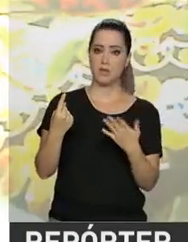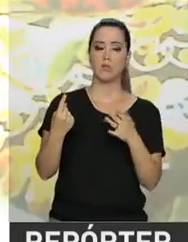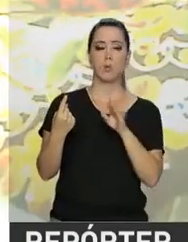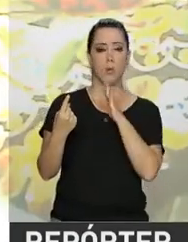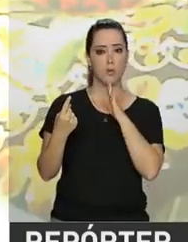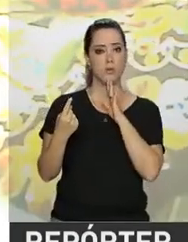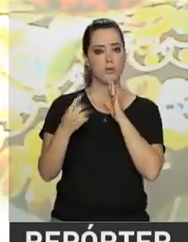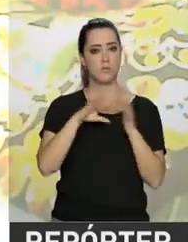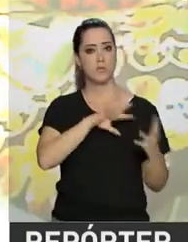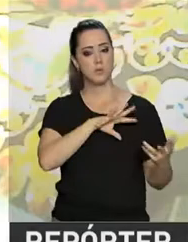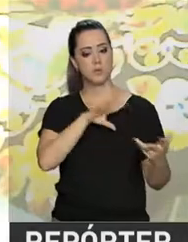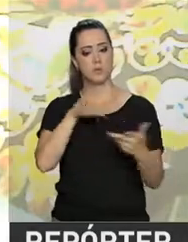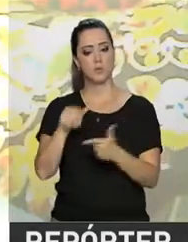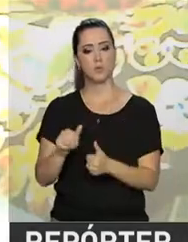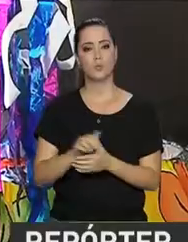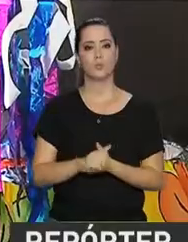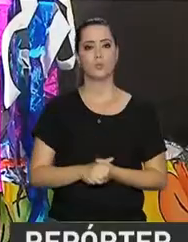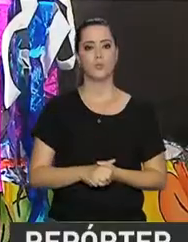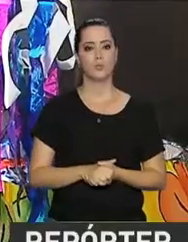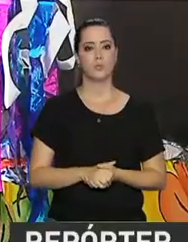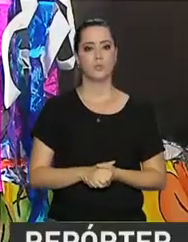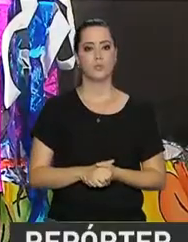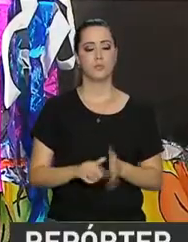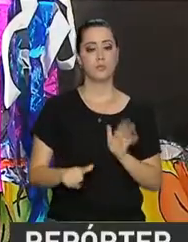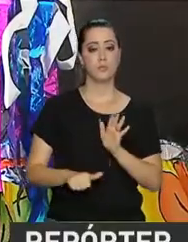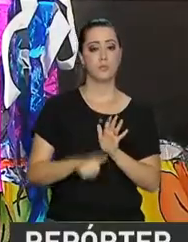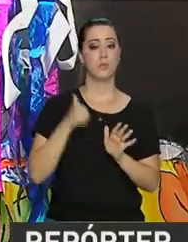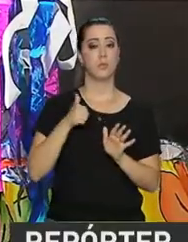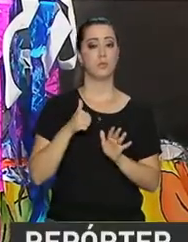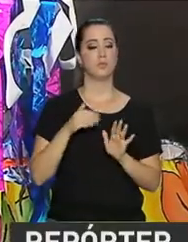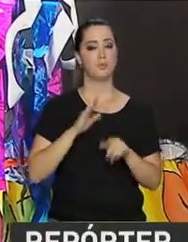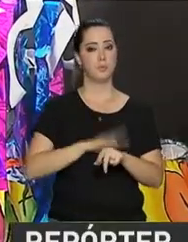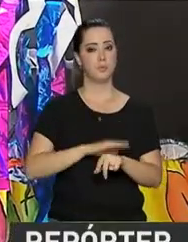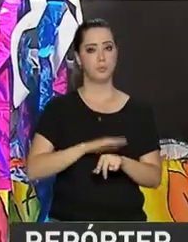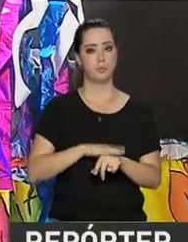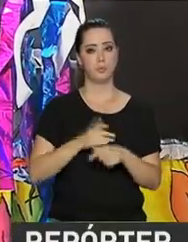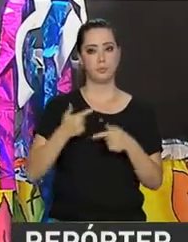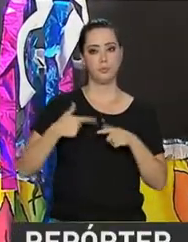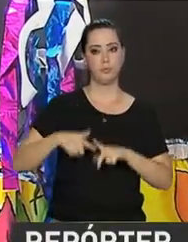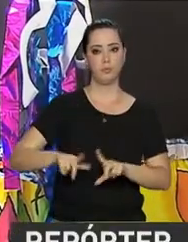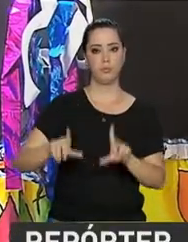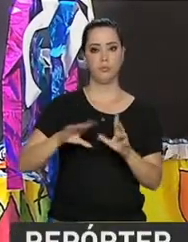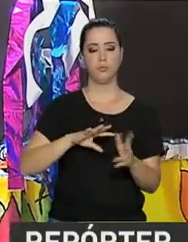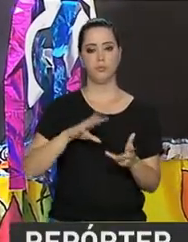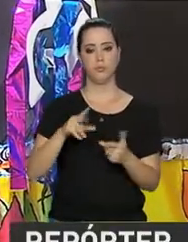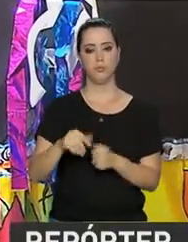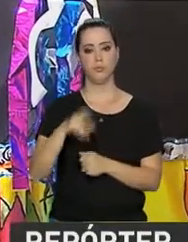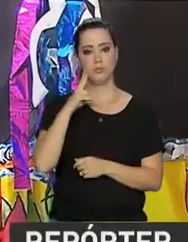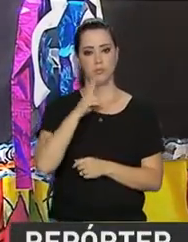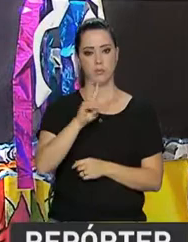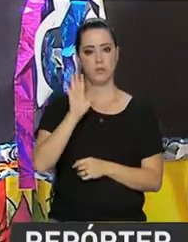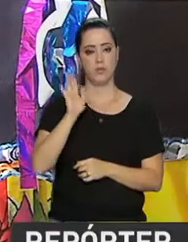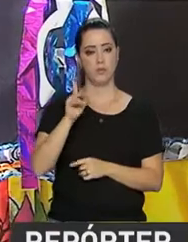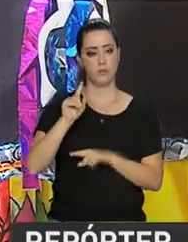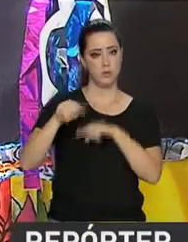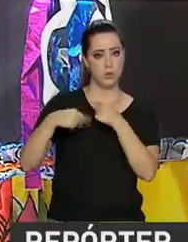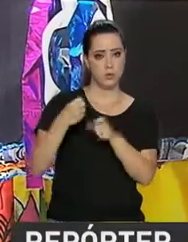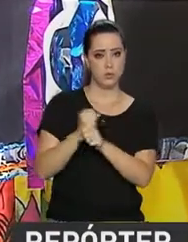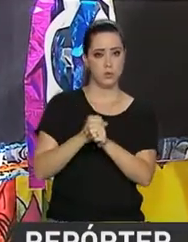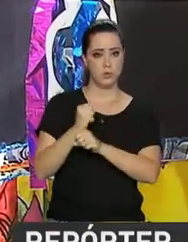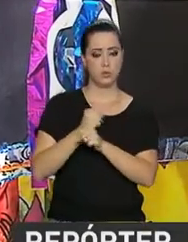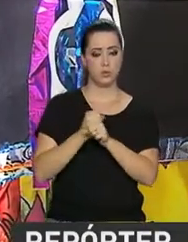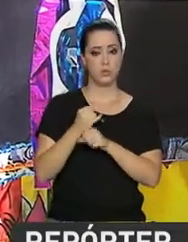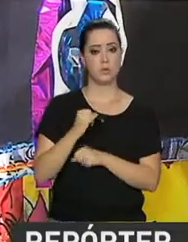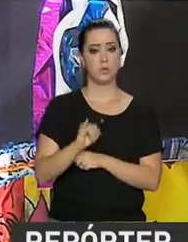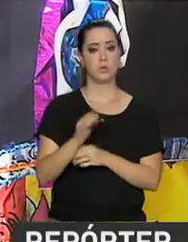reconhecimento, como de toda a humanidade. Este é o primeiro passo para a titulação internacional, que será analisada já no próximo ano.